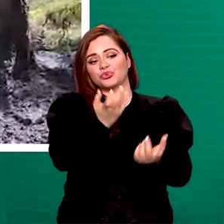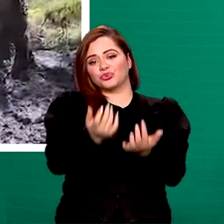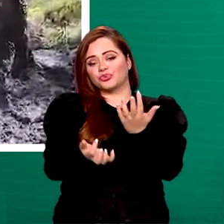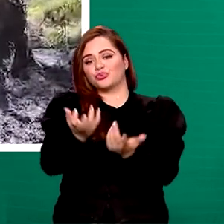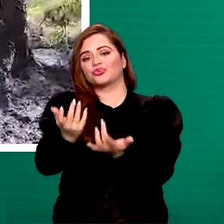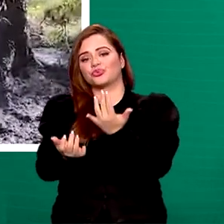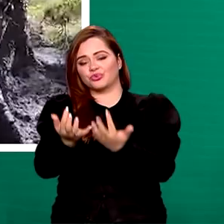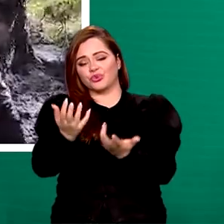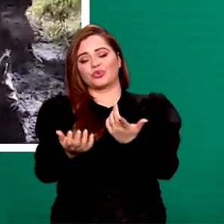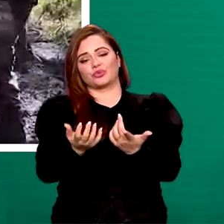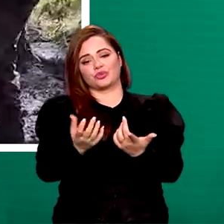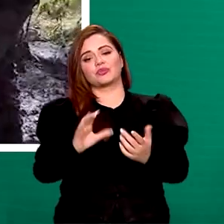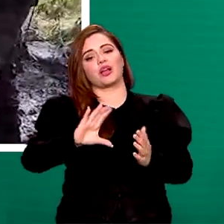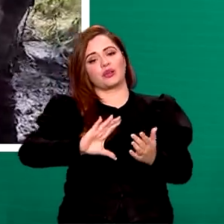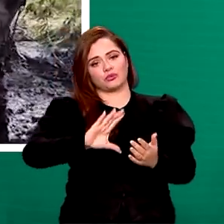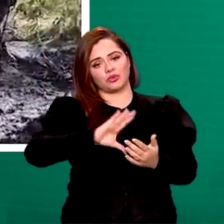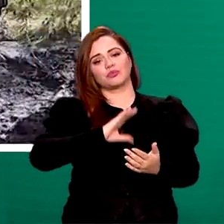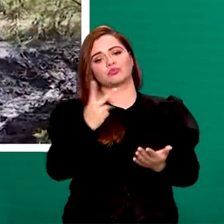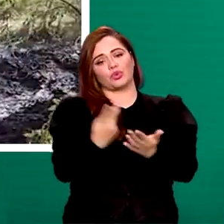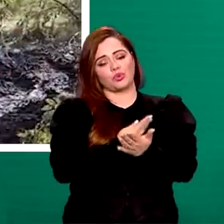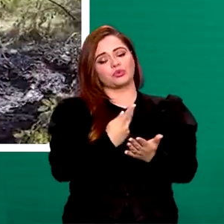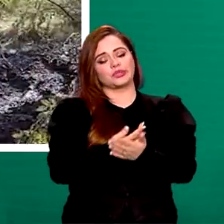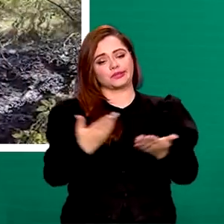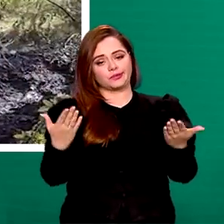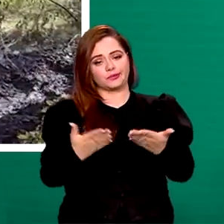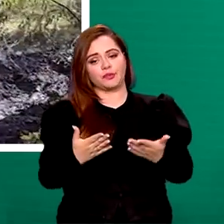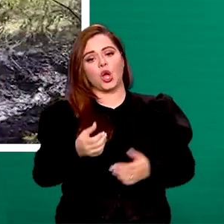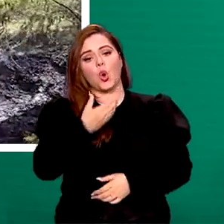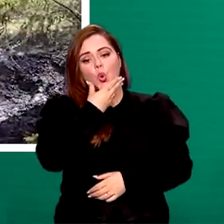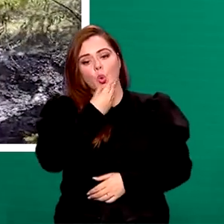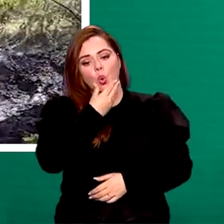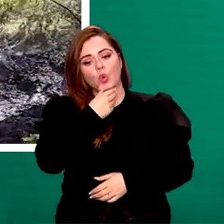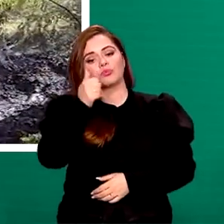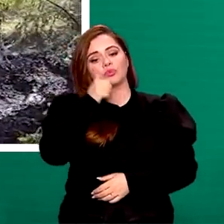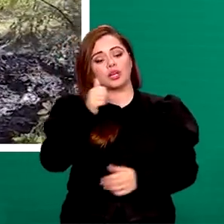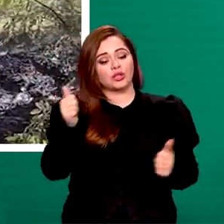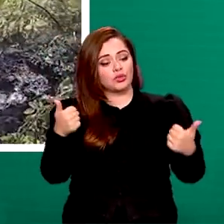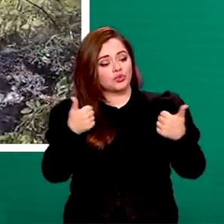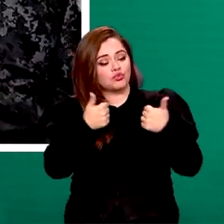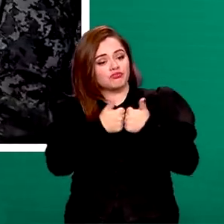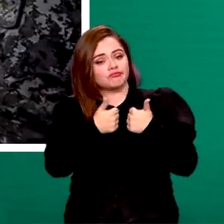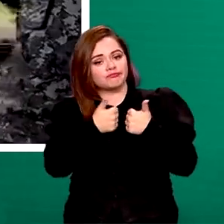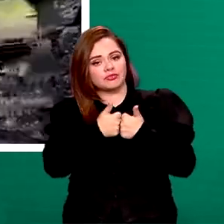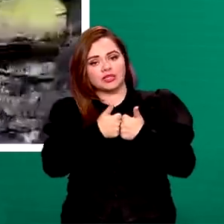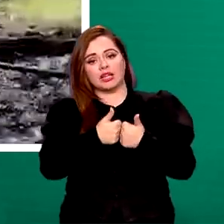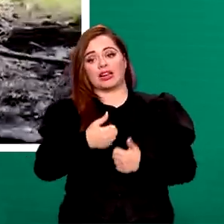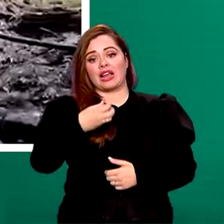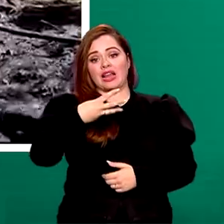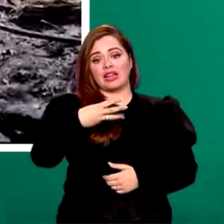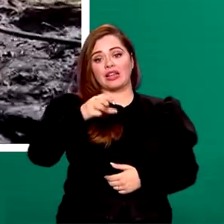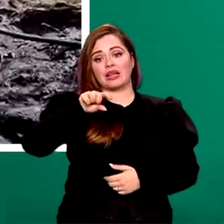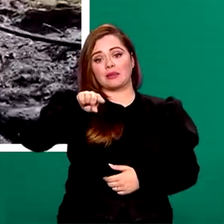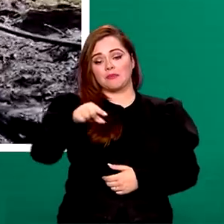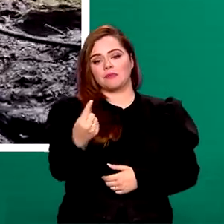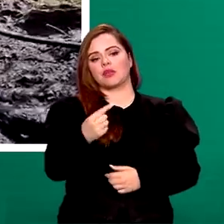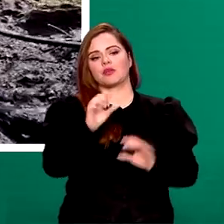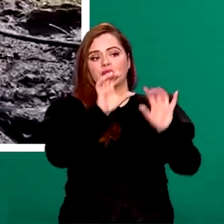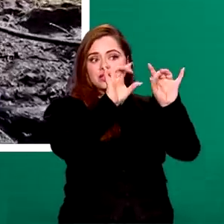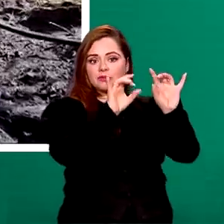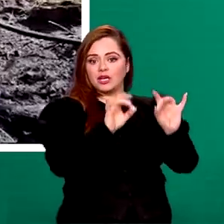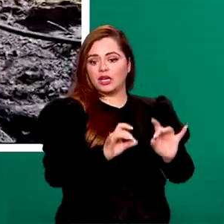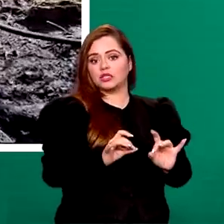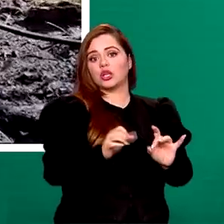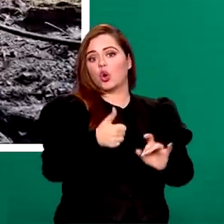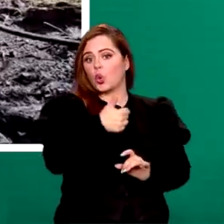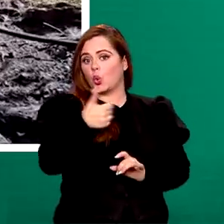assola aquele país. Esses homens e mulheres se juntaram a 3 mil especialistas de outros 11